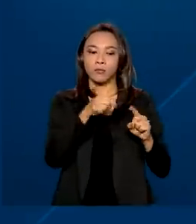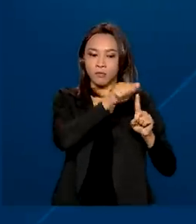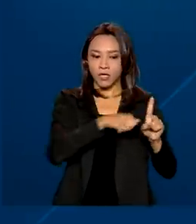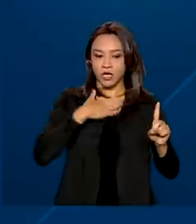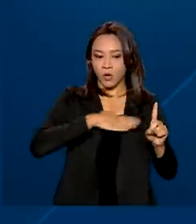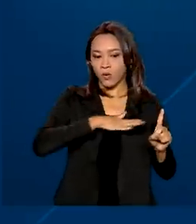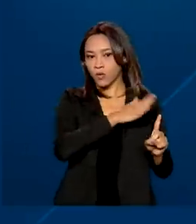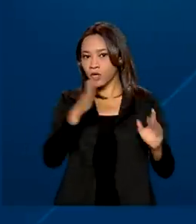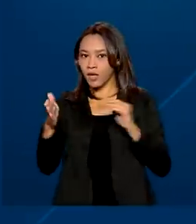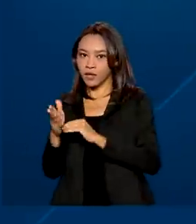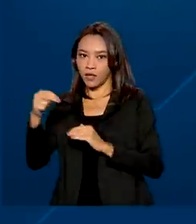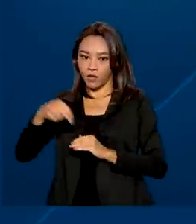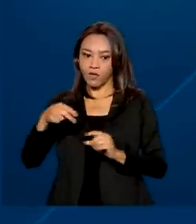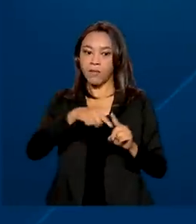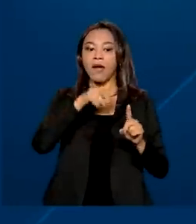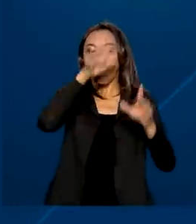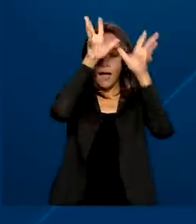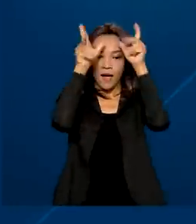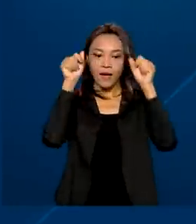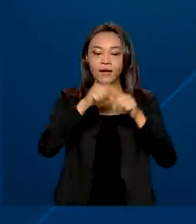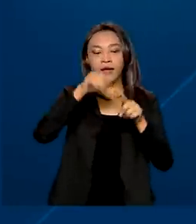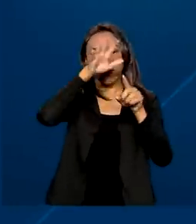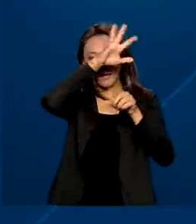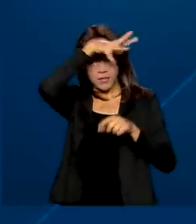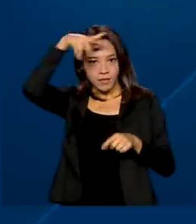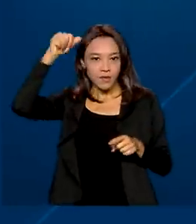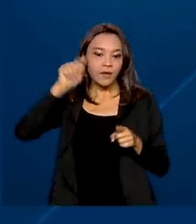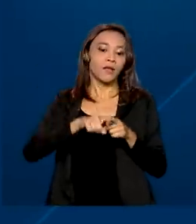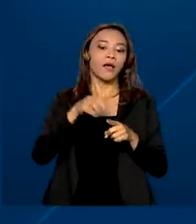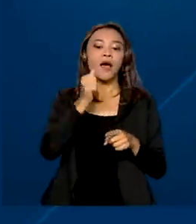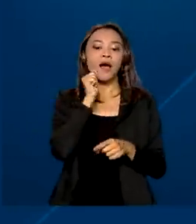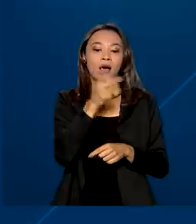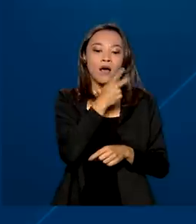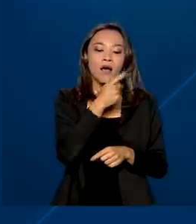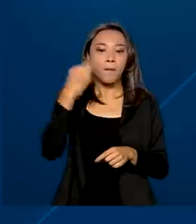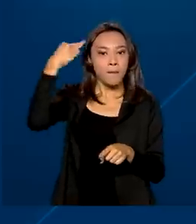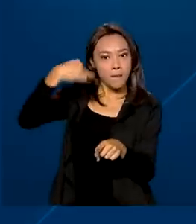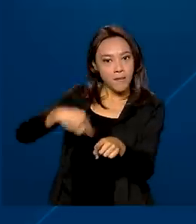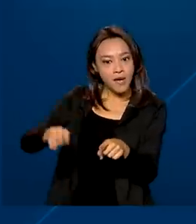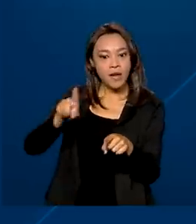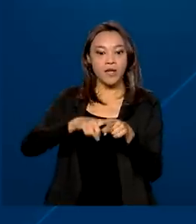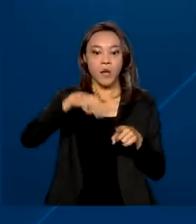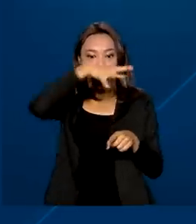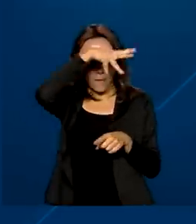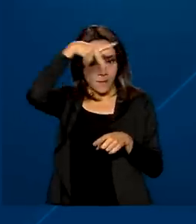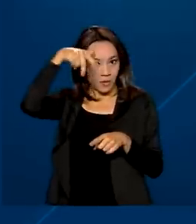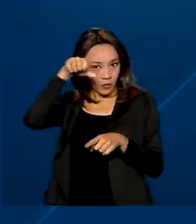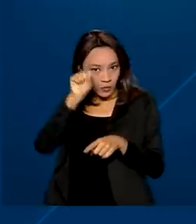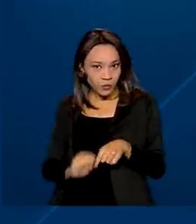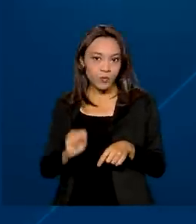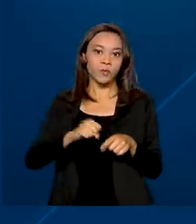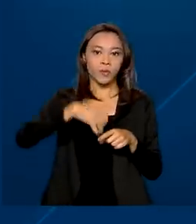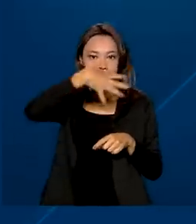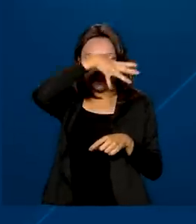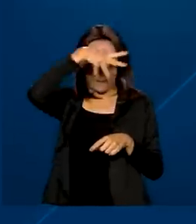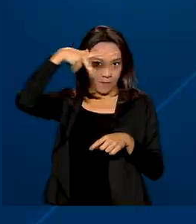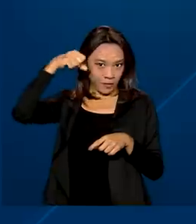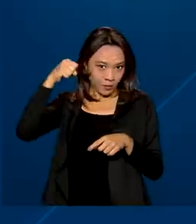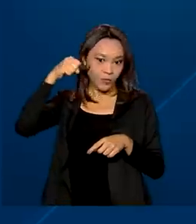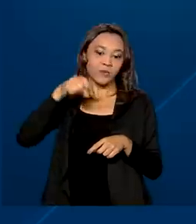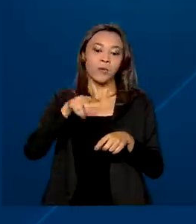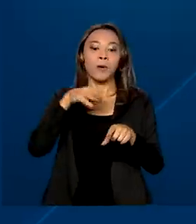novembro, nos estados do Acre, Amazonas, Amapá, Maranhão, Mato Grosso do Sul, Mato Grosso,